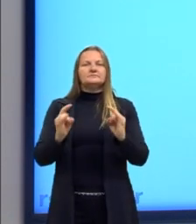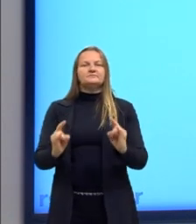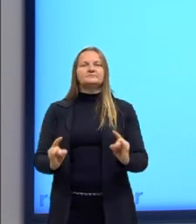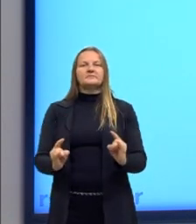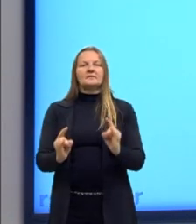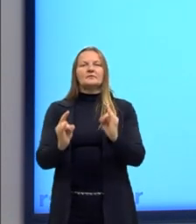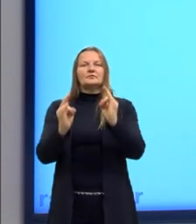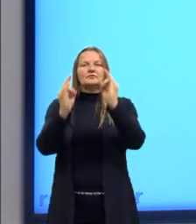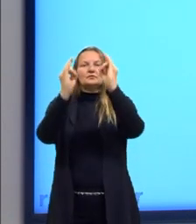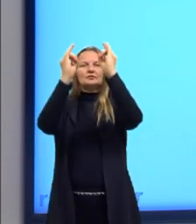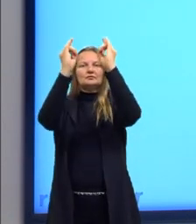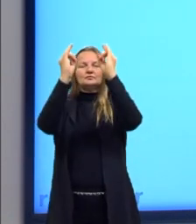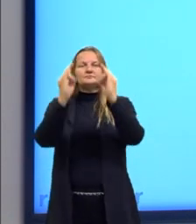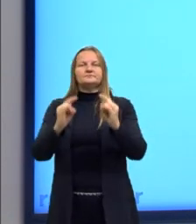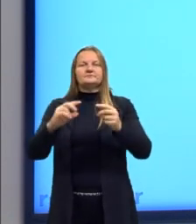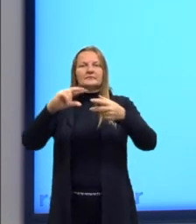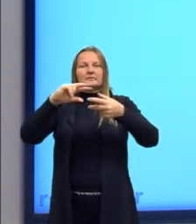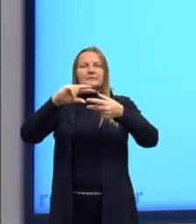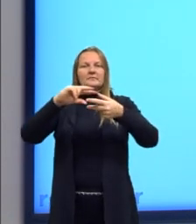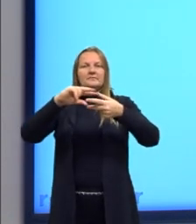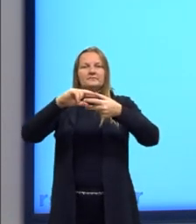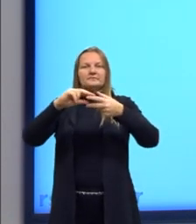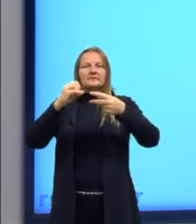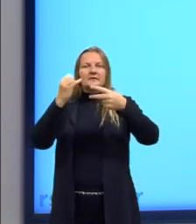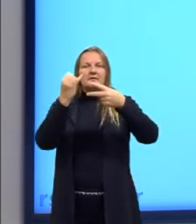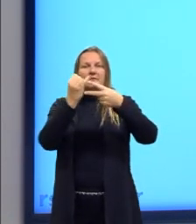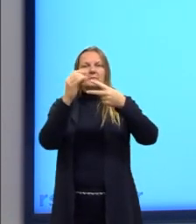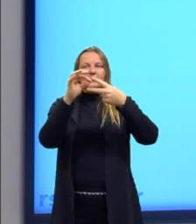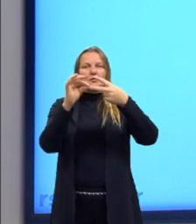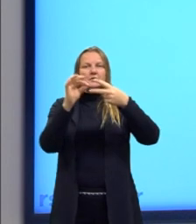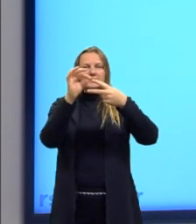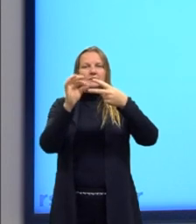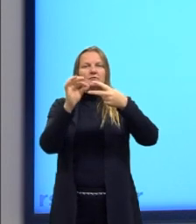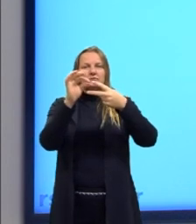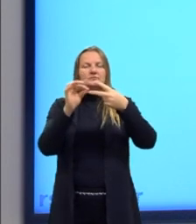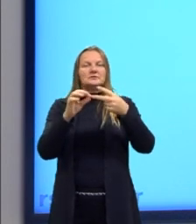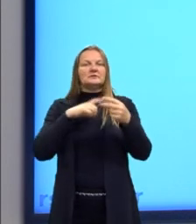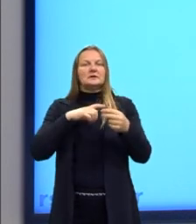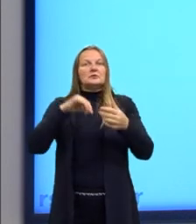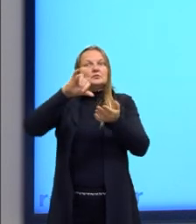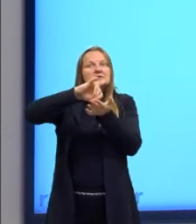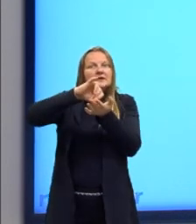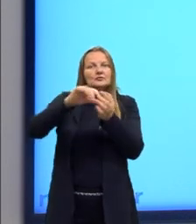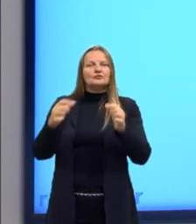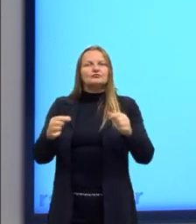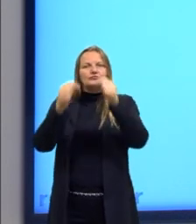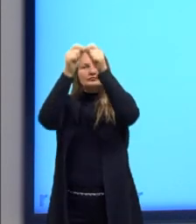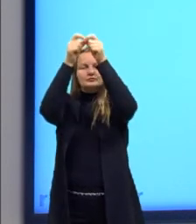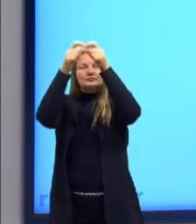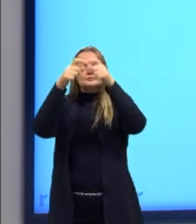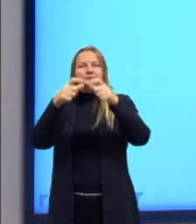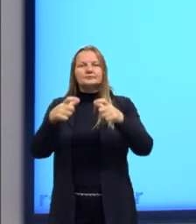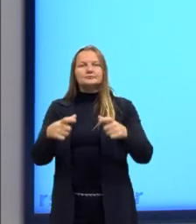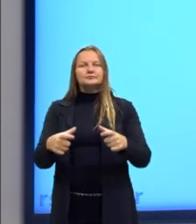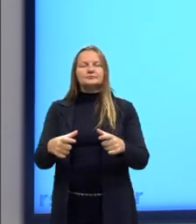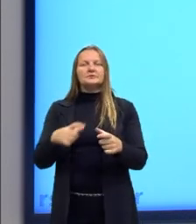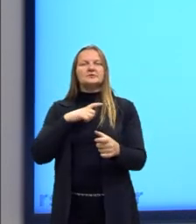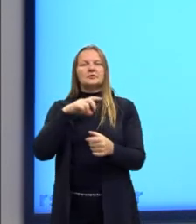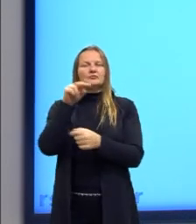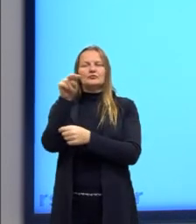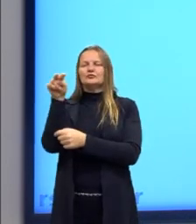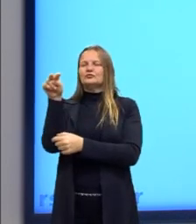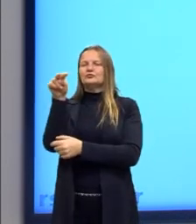poligonal ou circular, sendo que no seu centro é colocada uma torre onde é instalado um